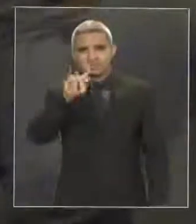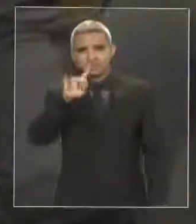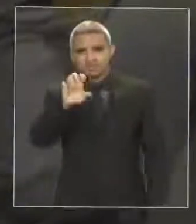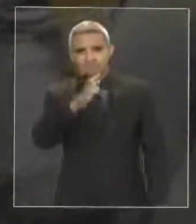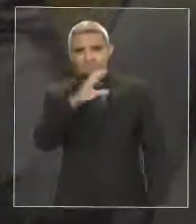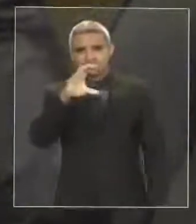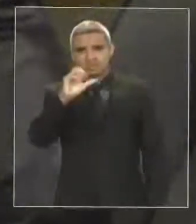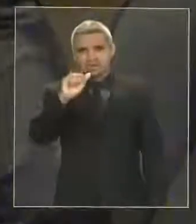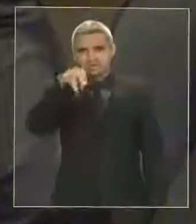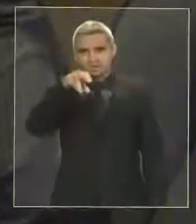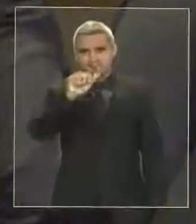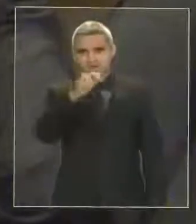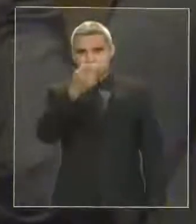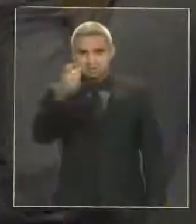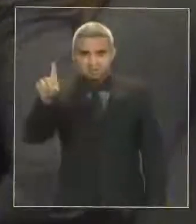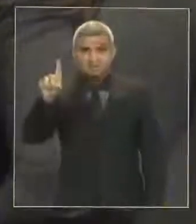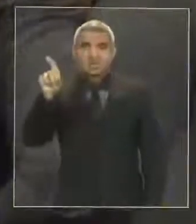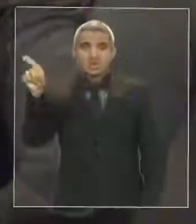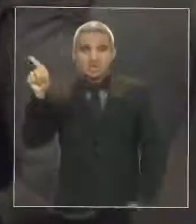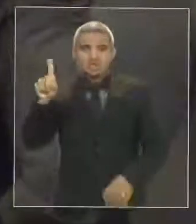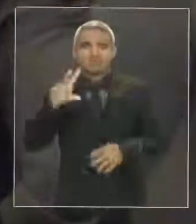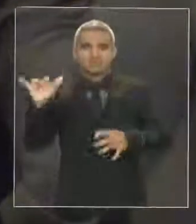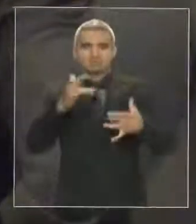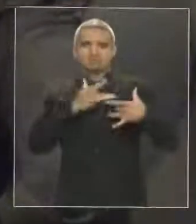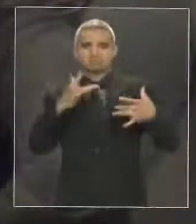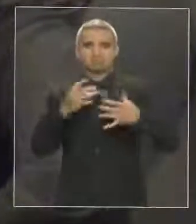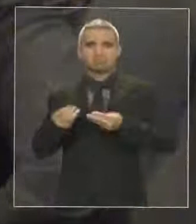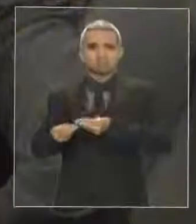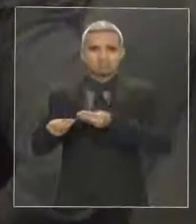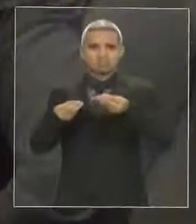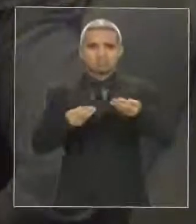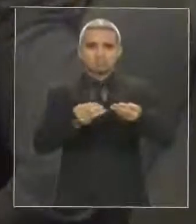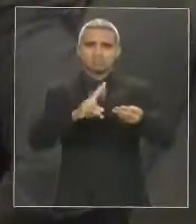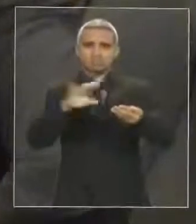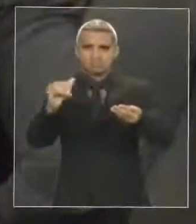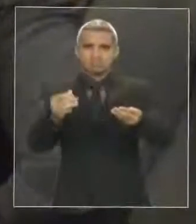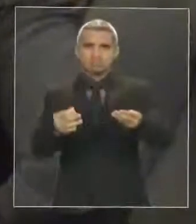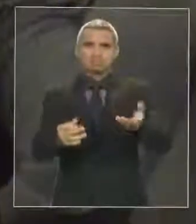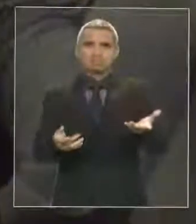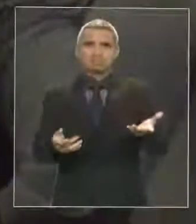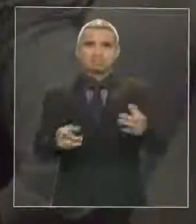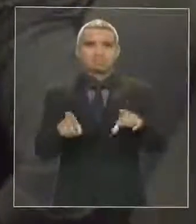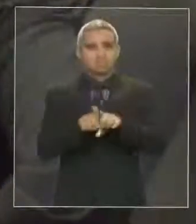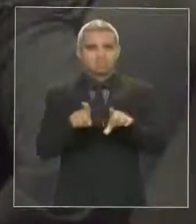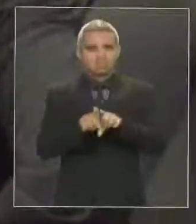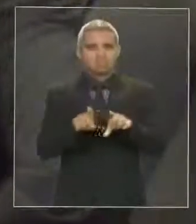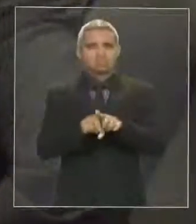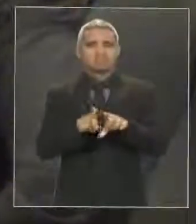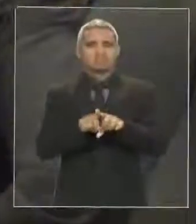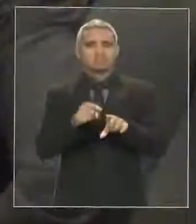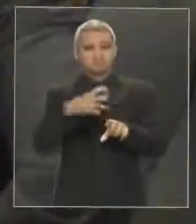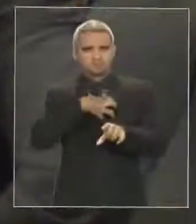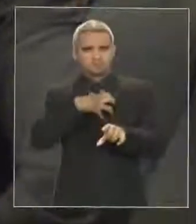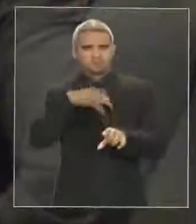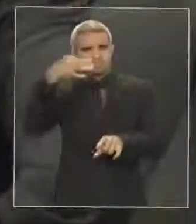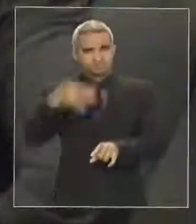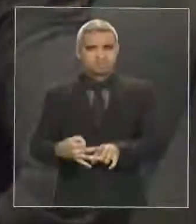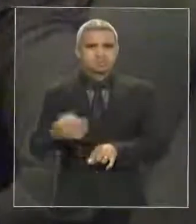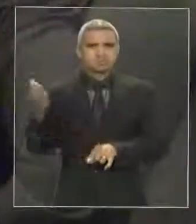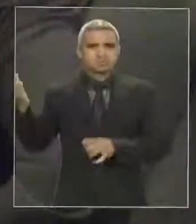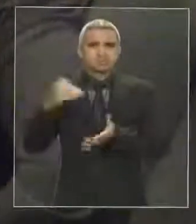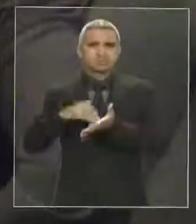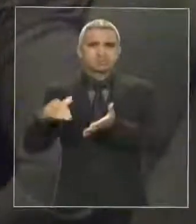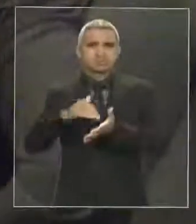Exª até a Secretaria de Educação, formulamos esse pedido, entregamos em mãos ao secretário, que eu tenho certeza que ele tem que ir,